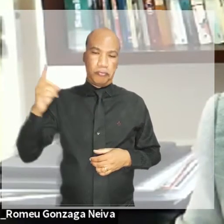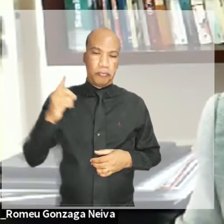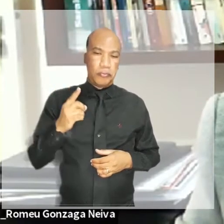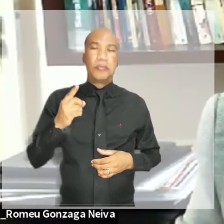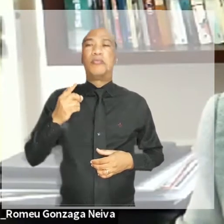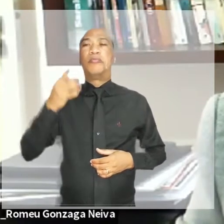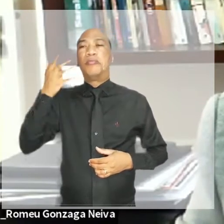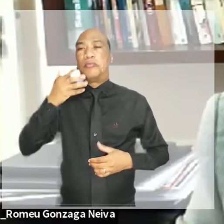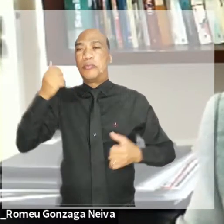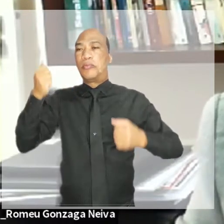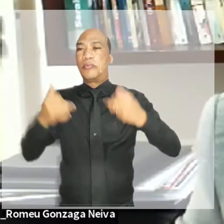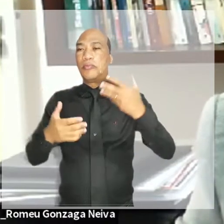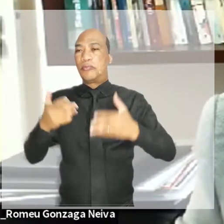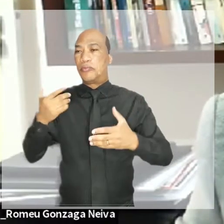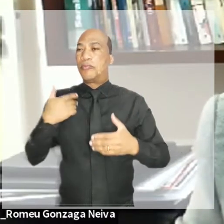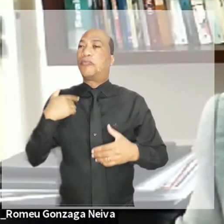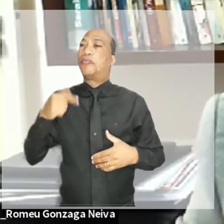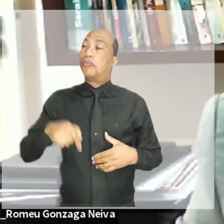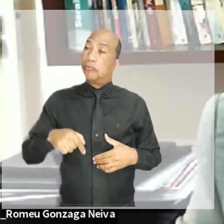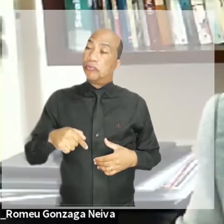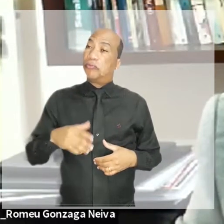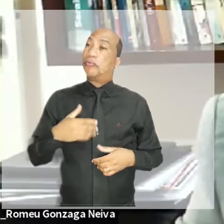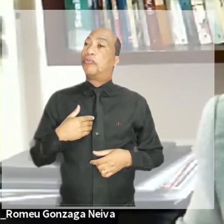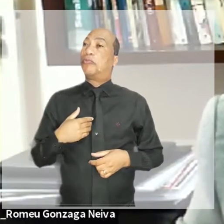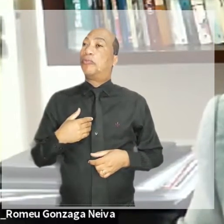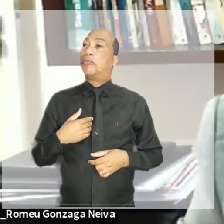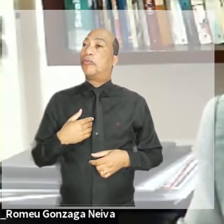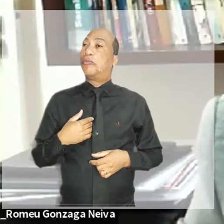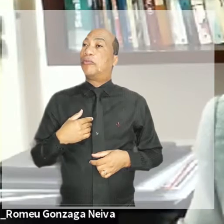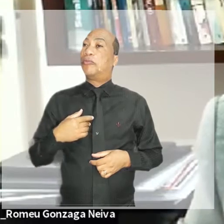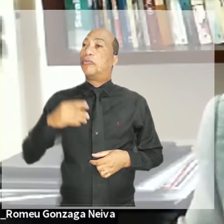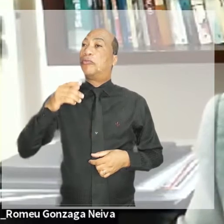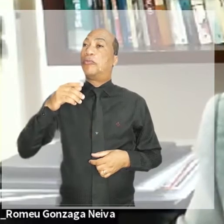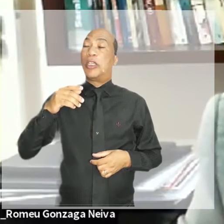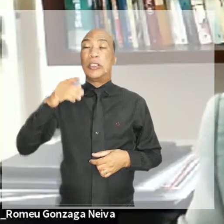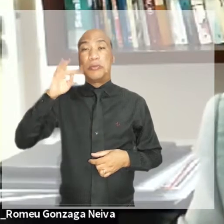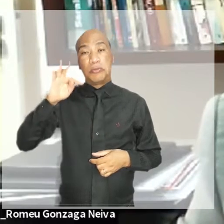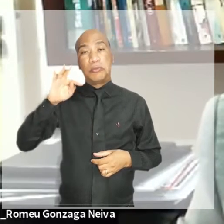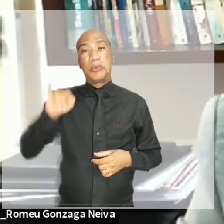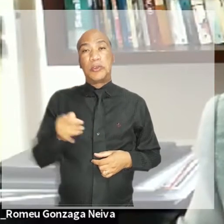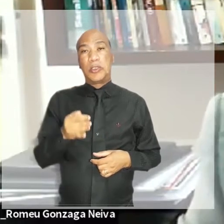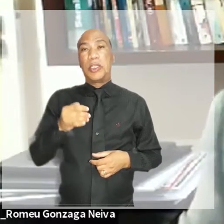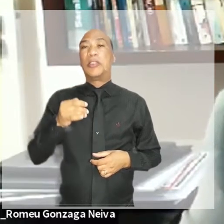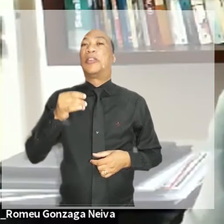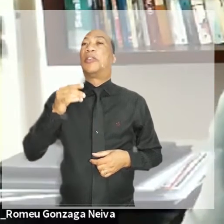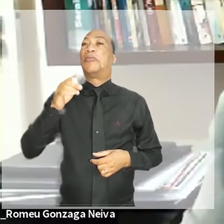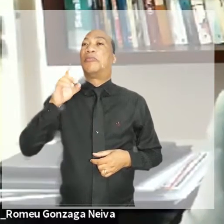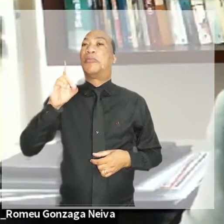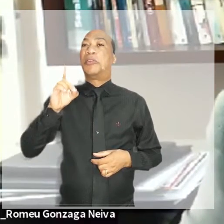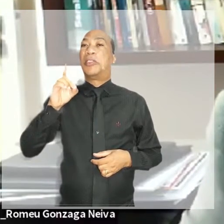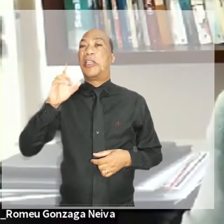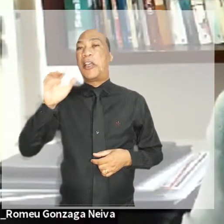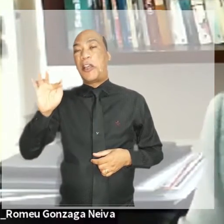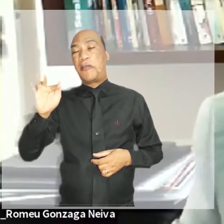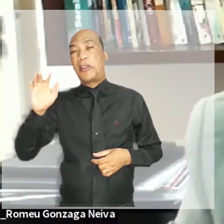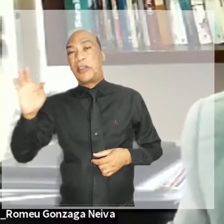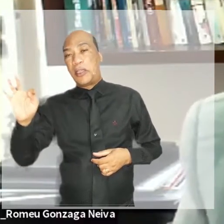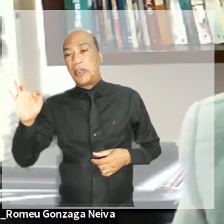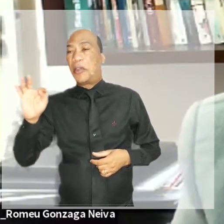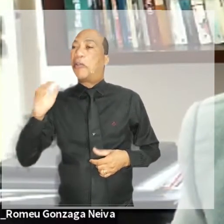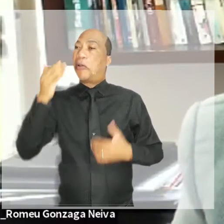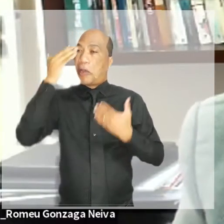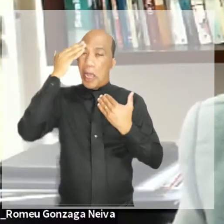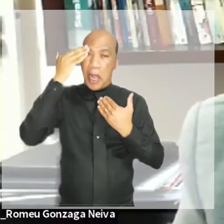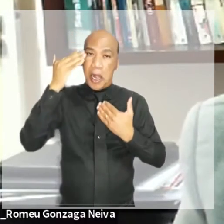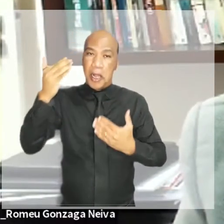tem em contá-lo em contar com a sua presença em um evento no âmbito da